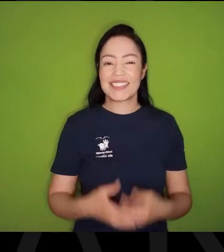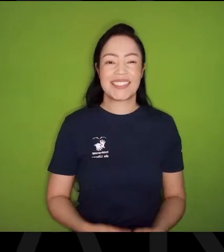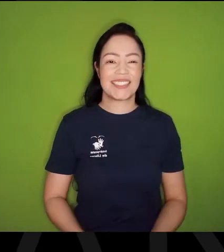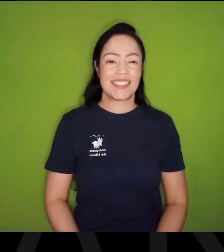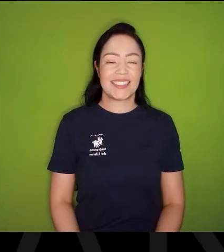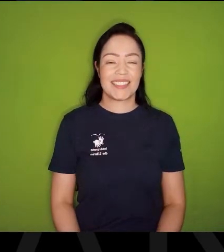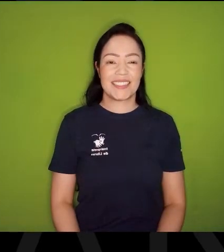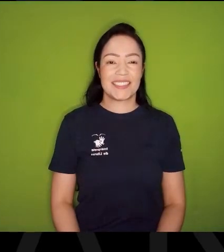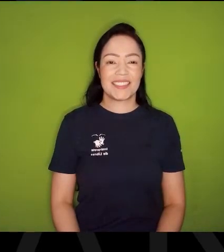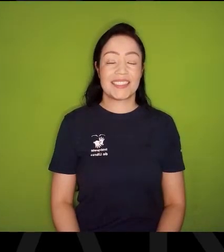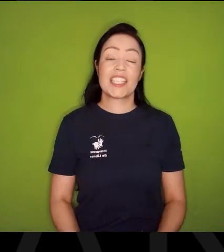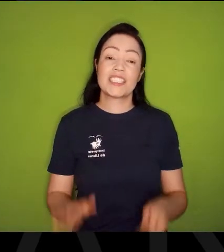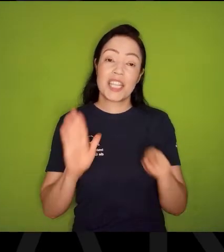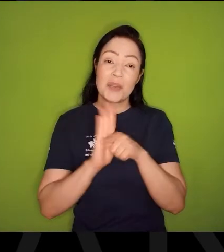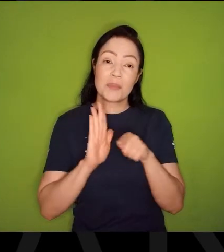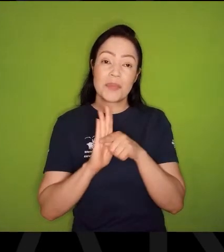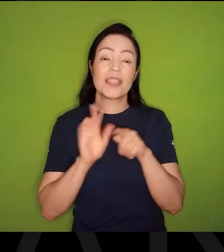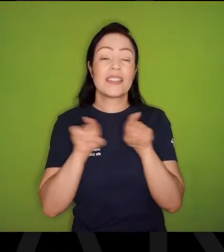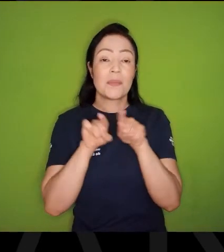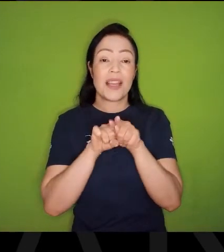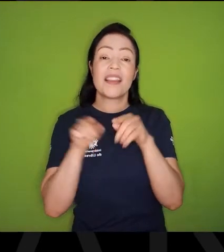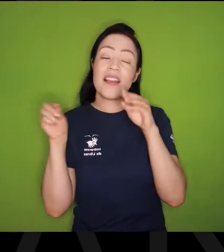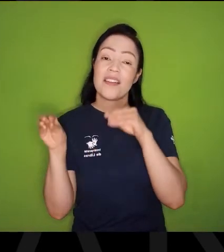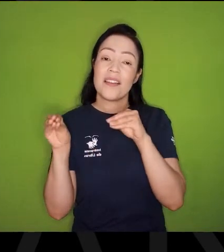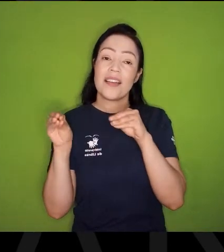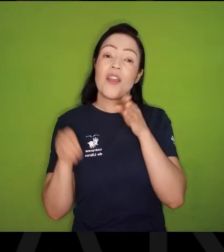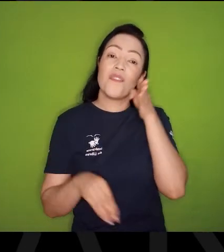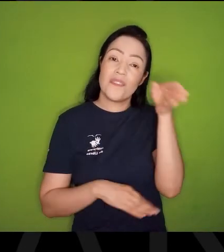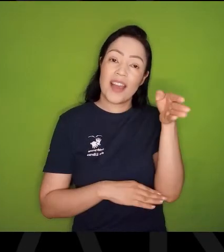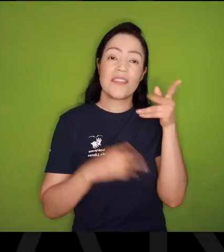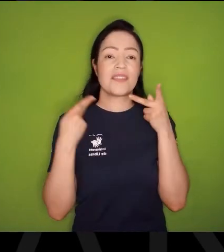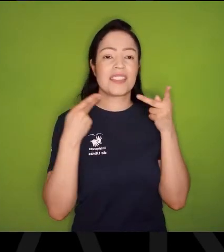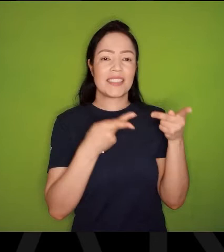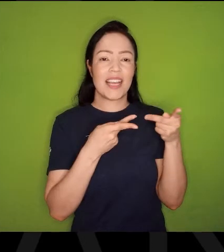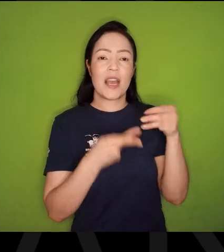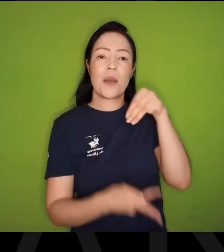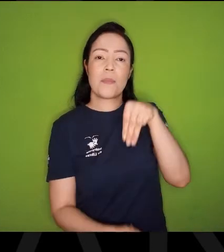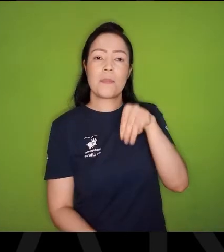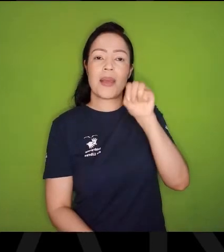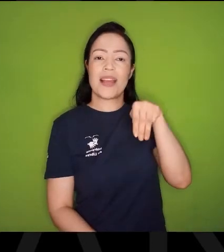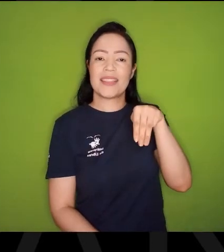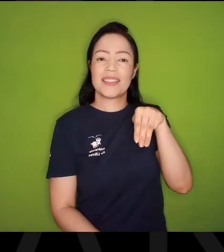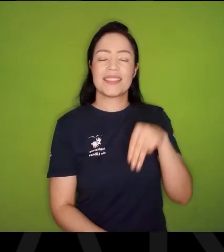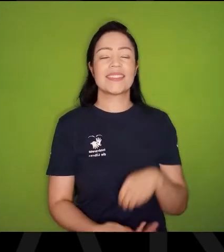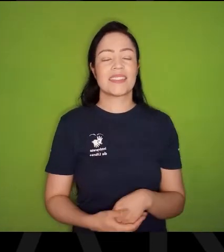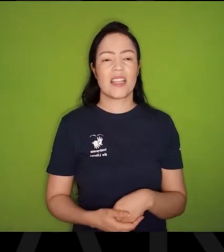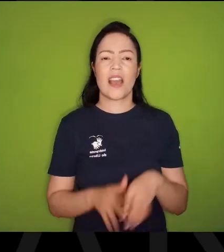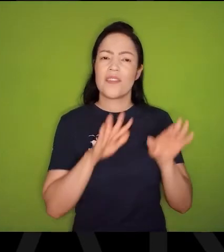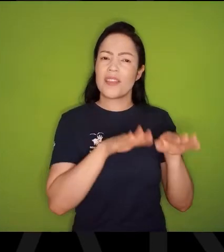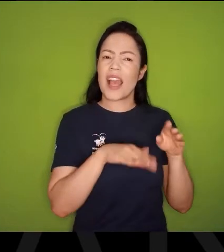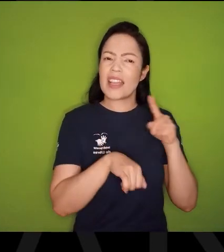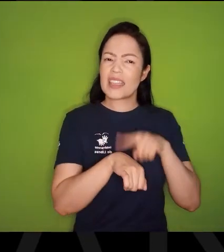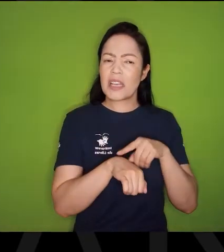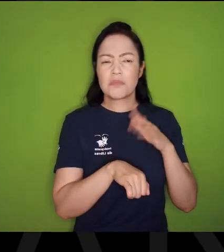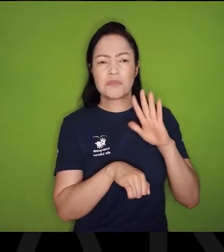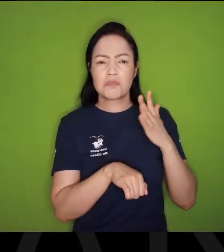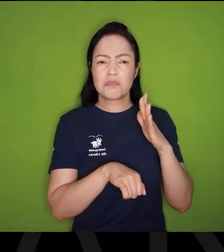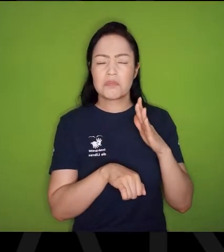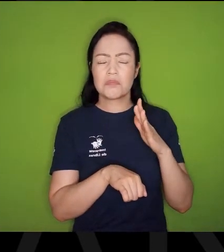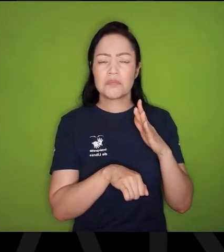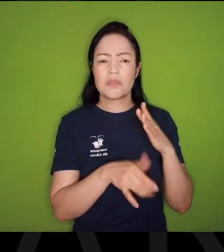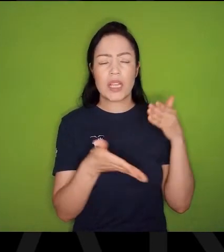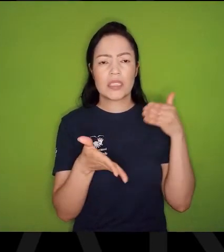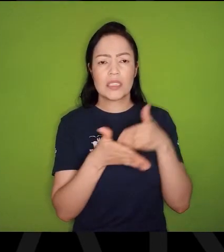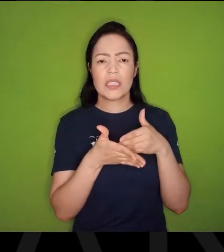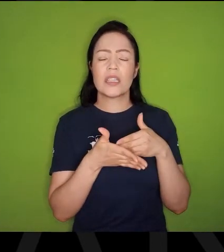E também ia para o Memorial, Que eu adorava, E ficava ali até um certo horário, E depois pegava